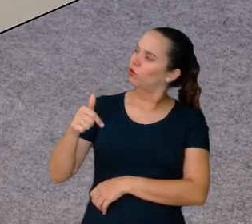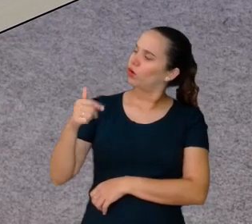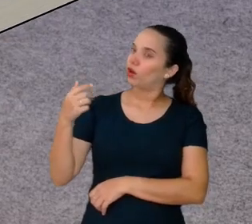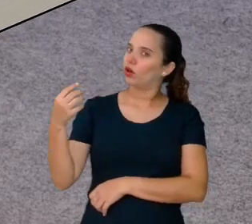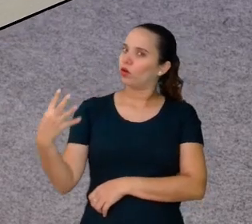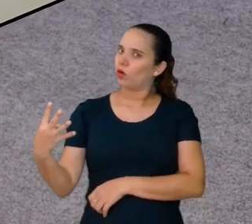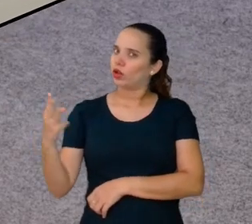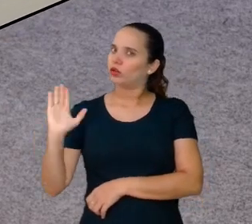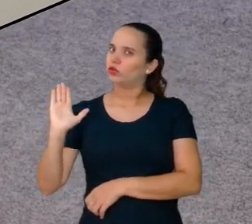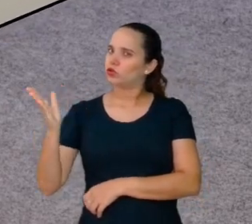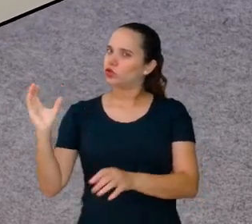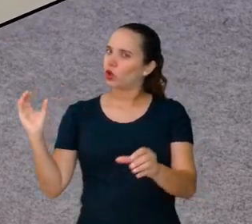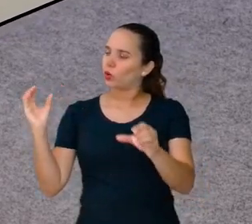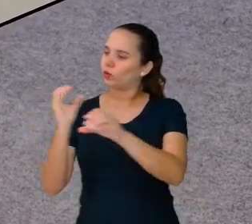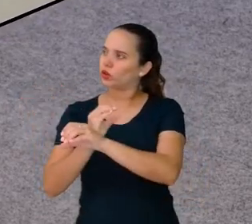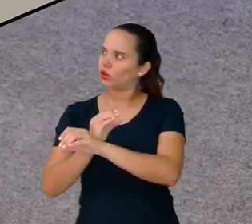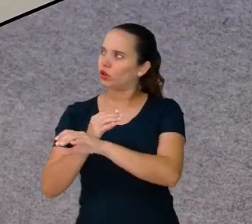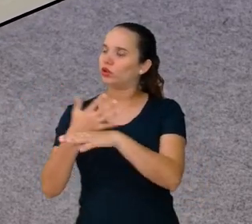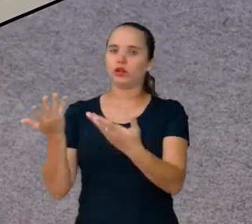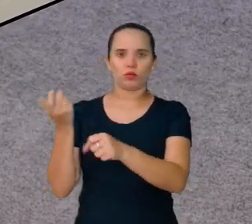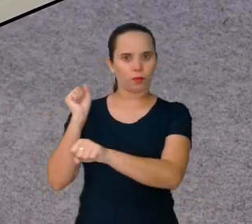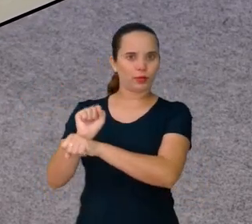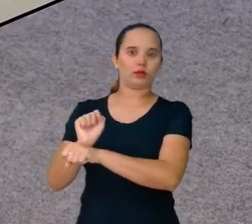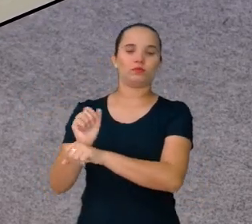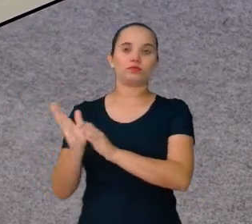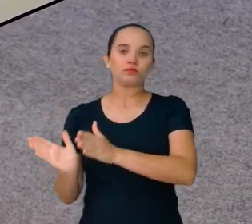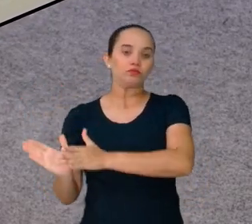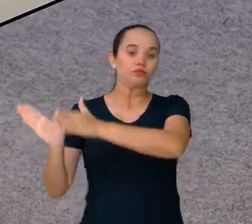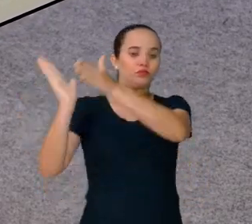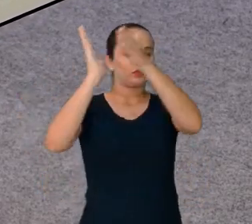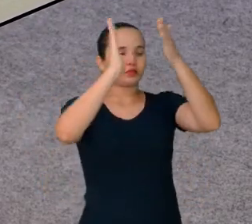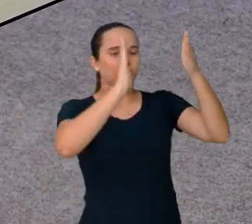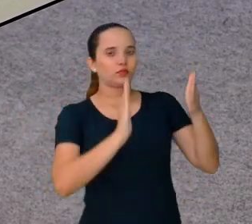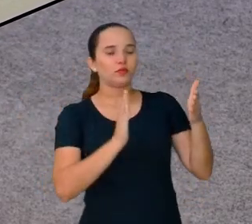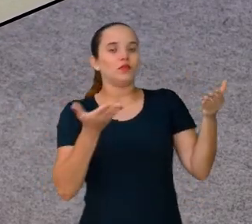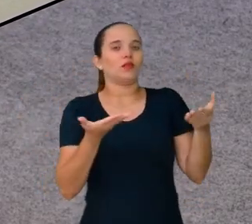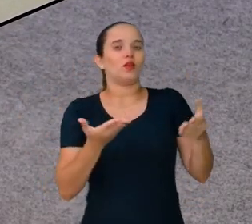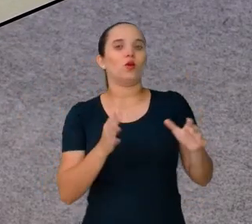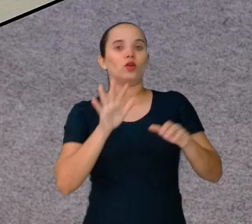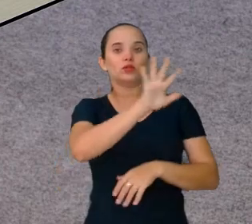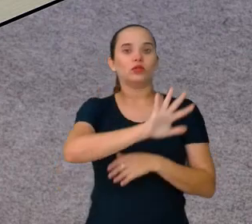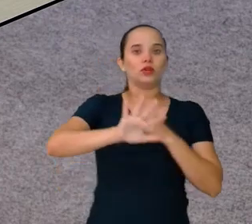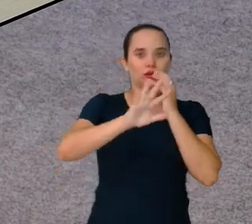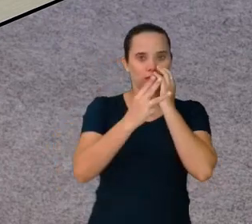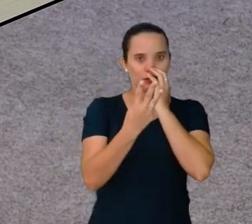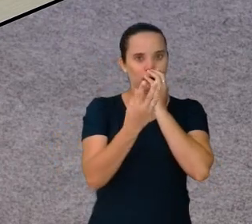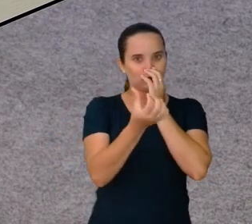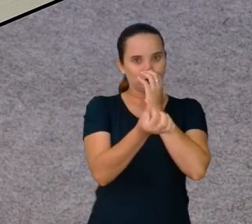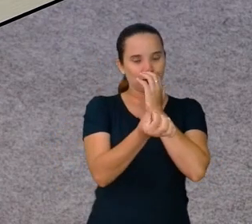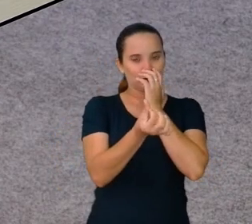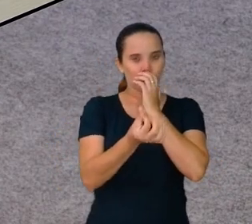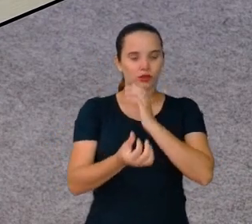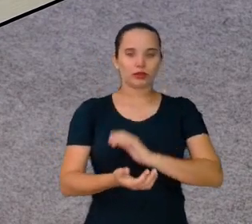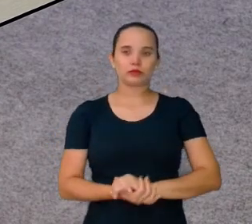já está completo, eu não mexo mais com esse. Vamos completar esse de área 36. Então, se o quadrado tiver